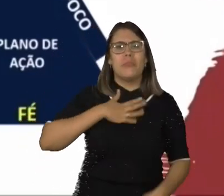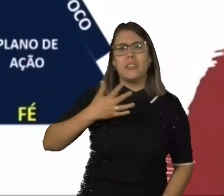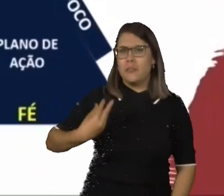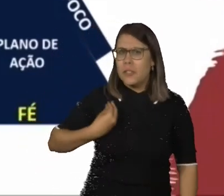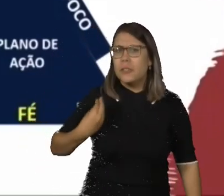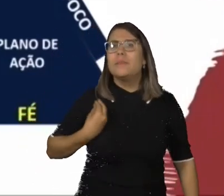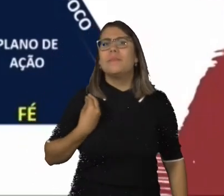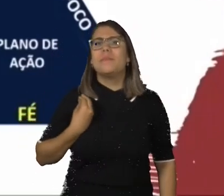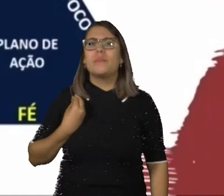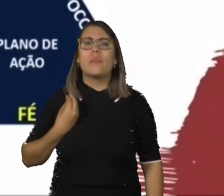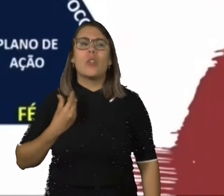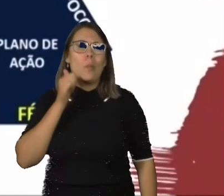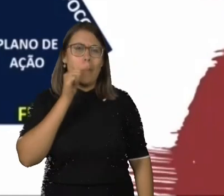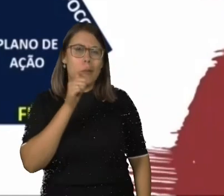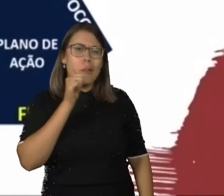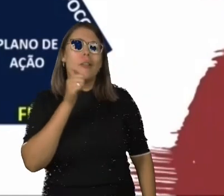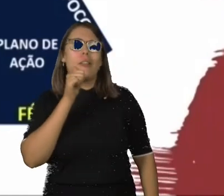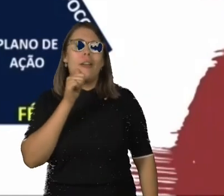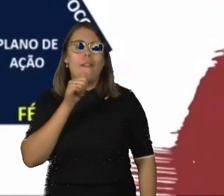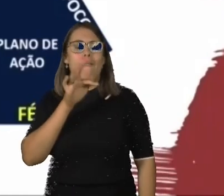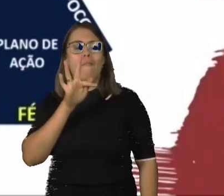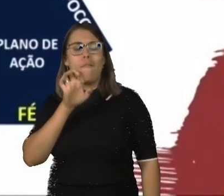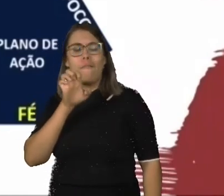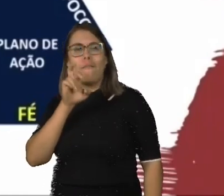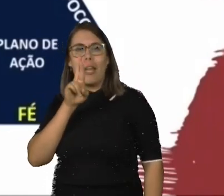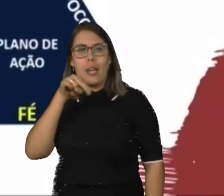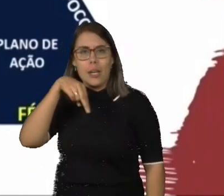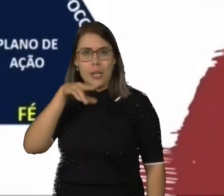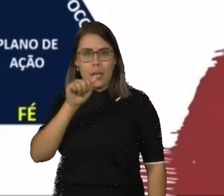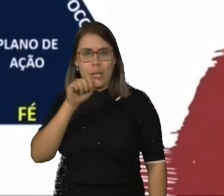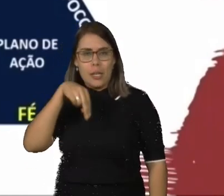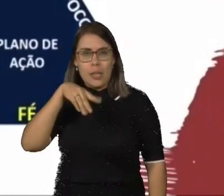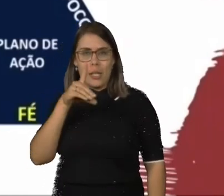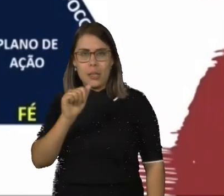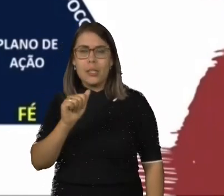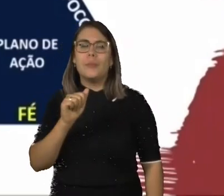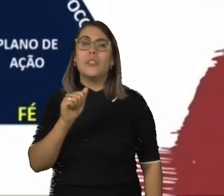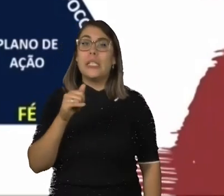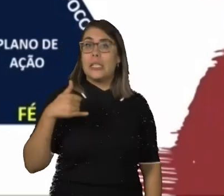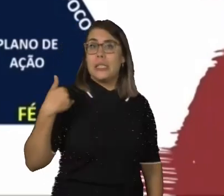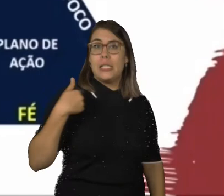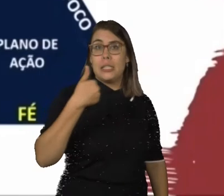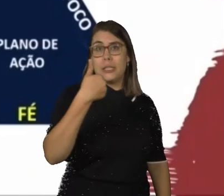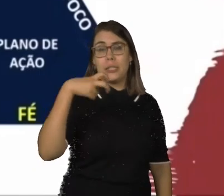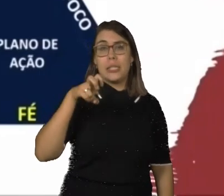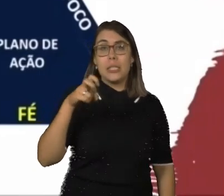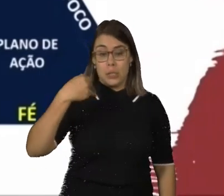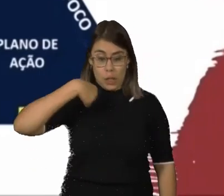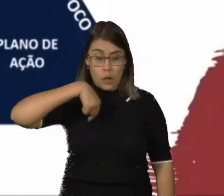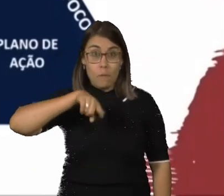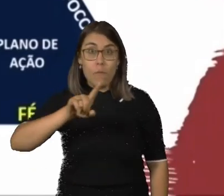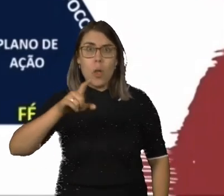lembro de uma história de uma menina da Expedição 21, que é a Fernanda, querida, amada, que aos 15 anos ela foi sozinha para a Disney, porque o foco